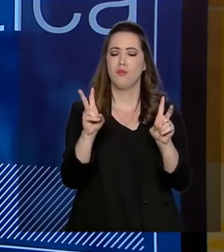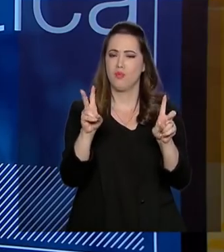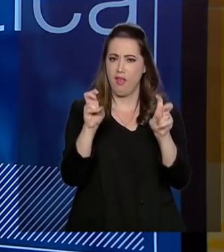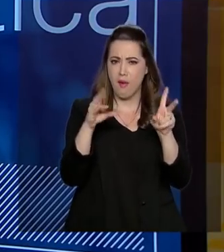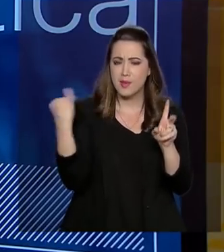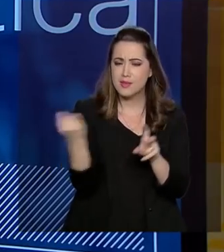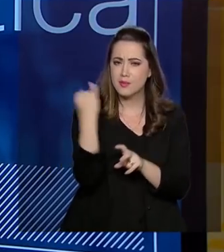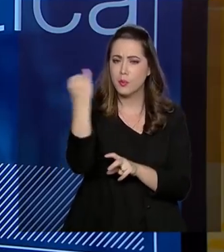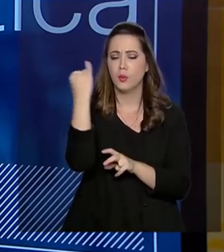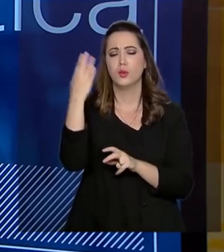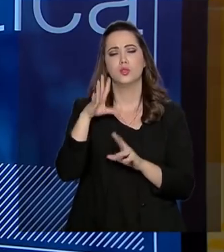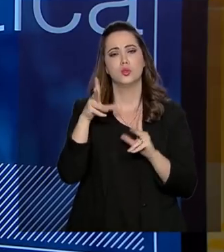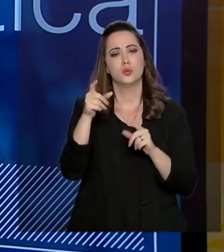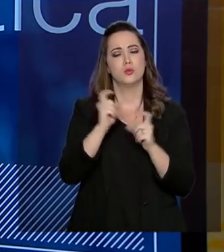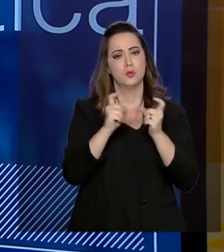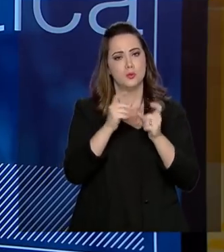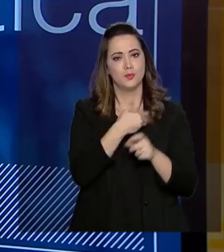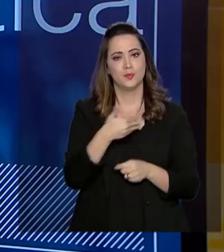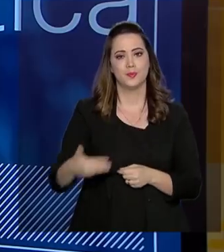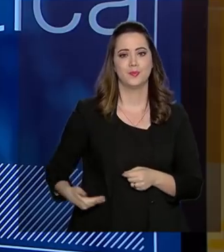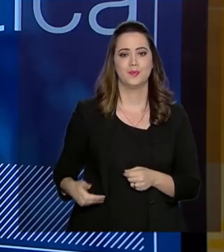permeiam toda a administração pública.